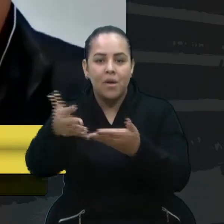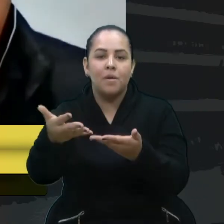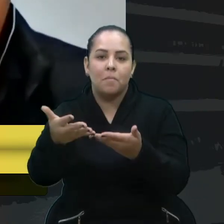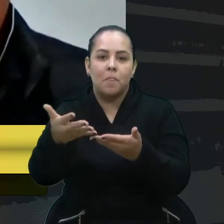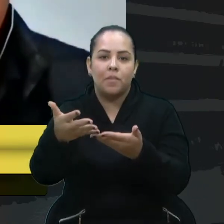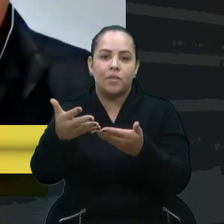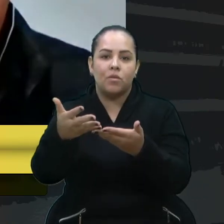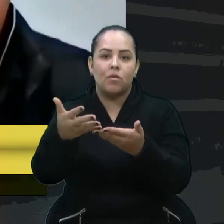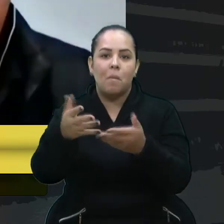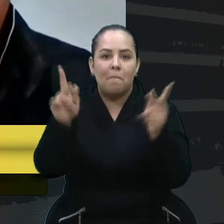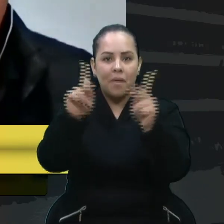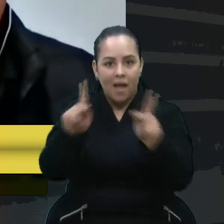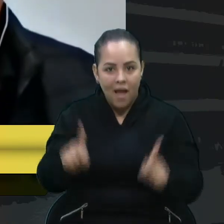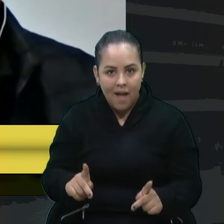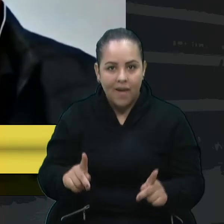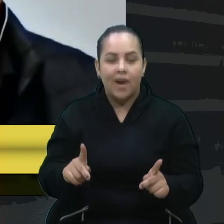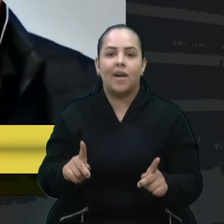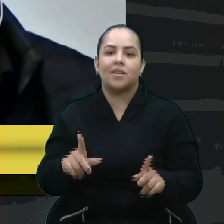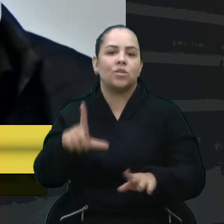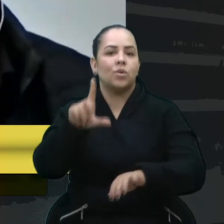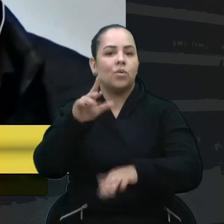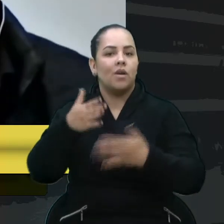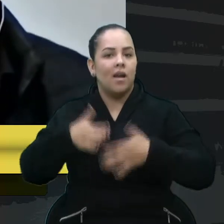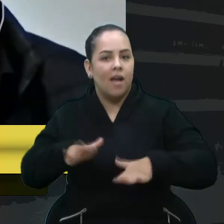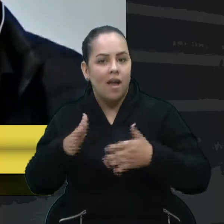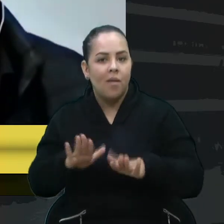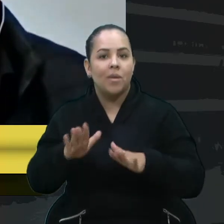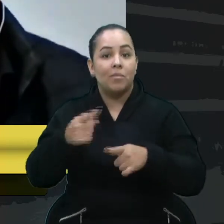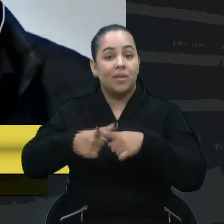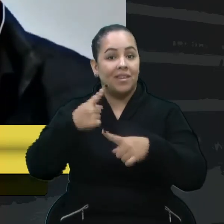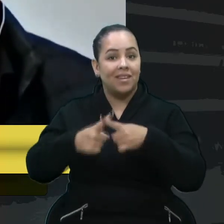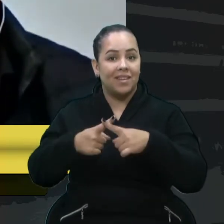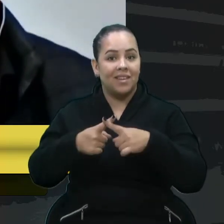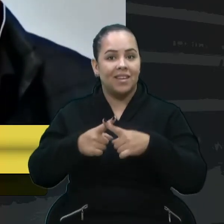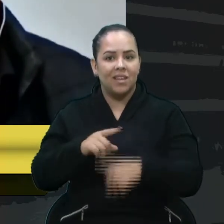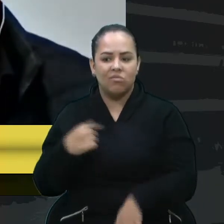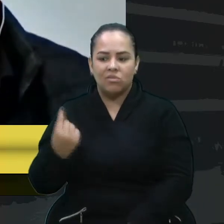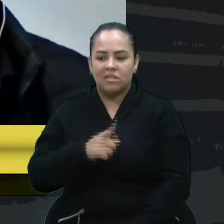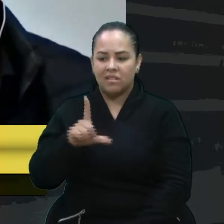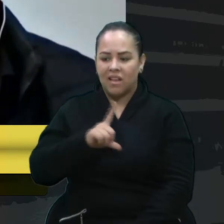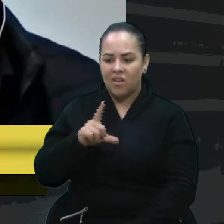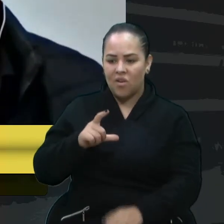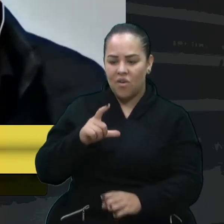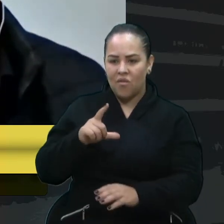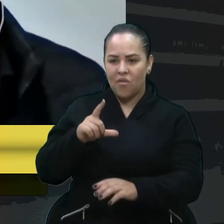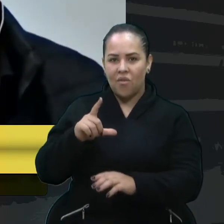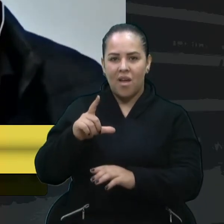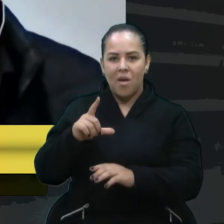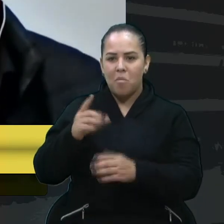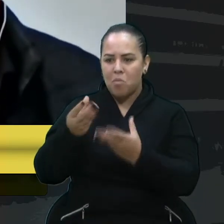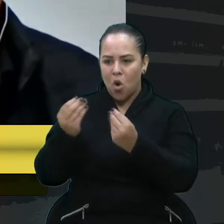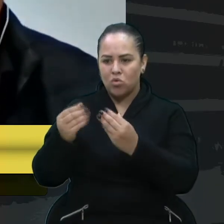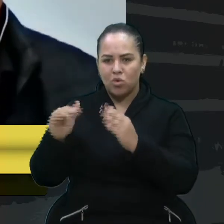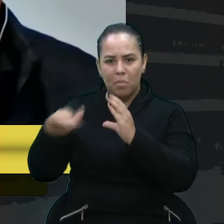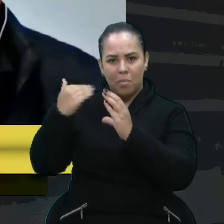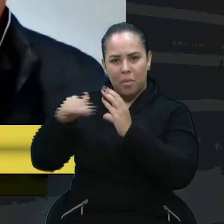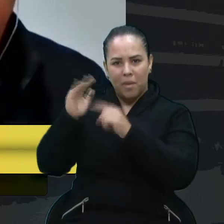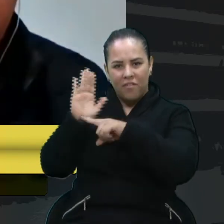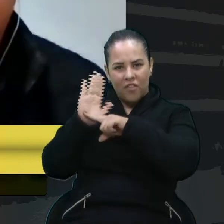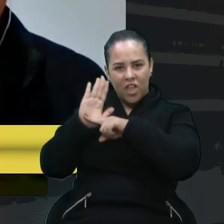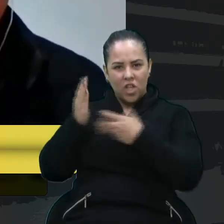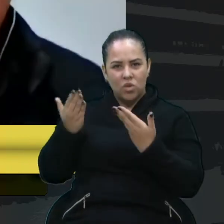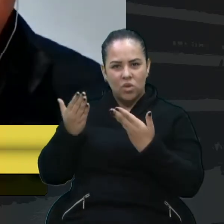com um objetivo. Agora, infelizmente, a gente está recebendo vários vídeos, vereadores, que os caras